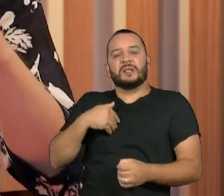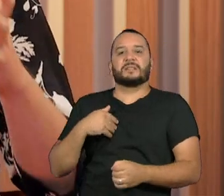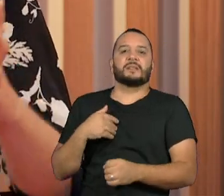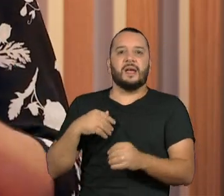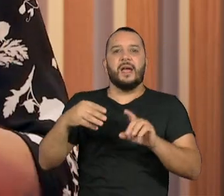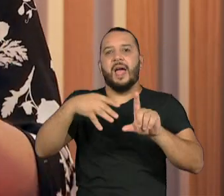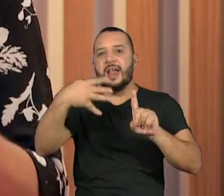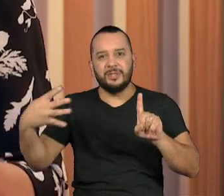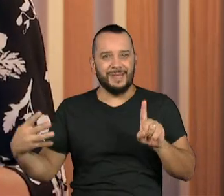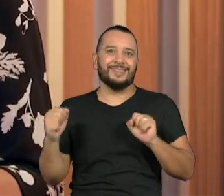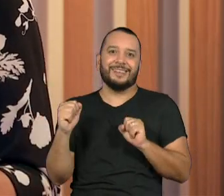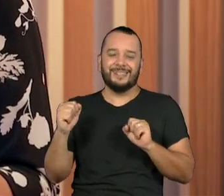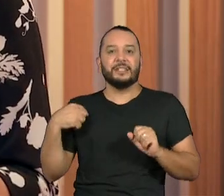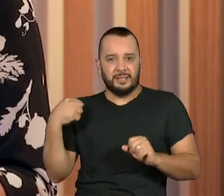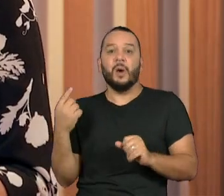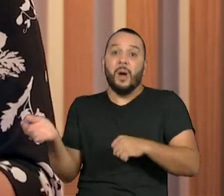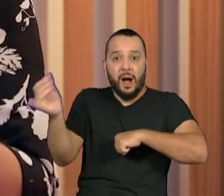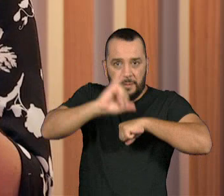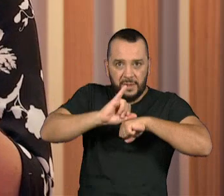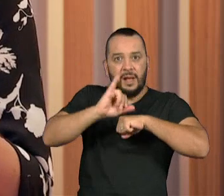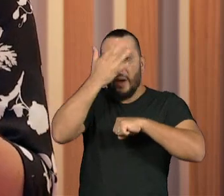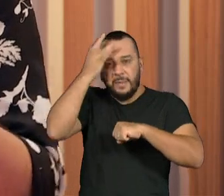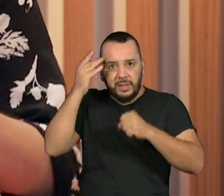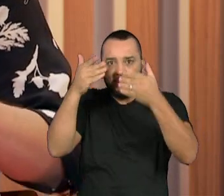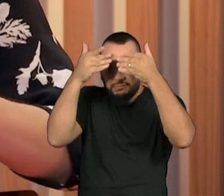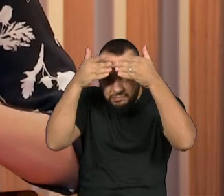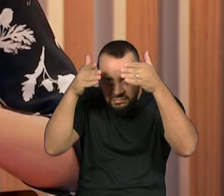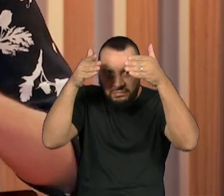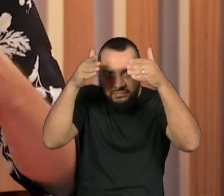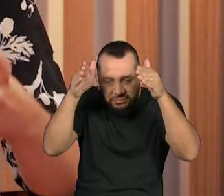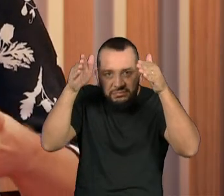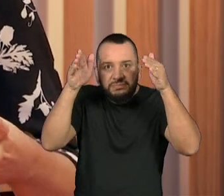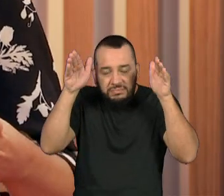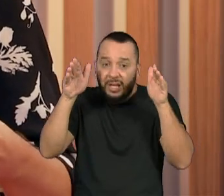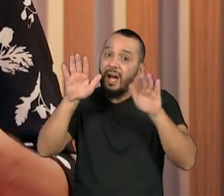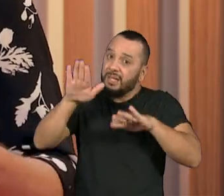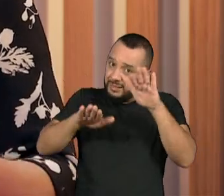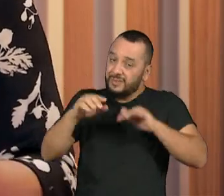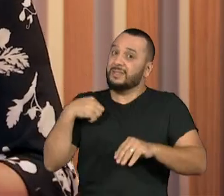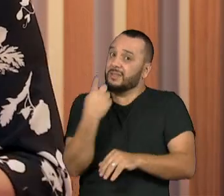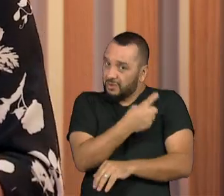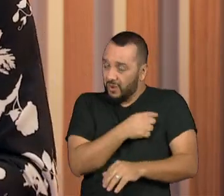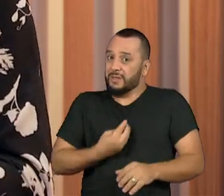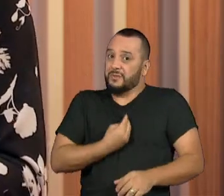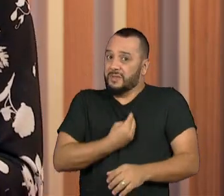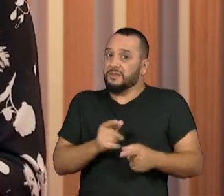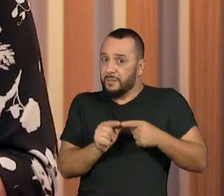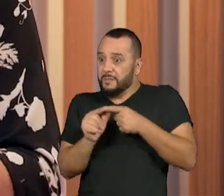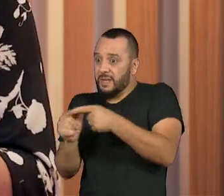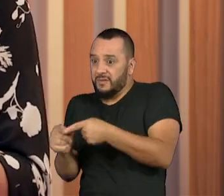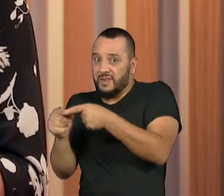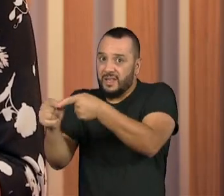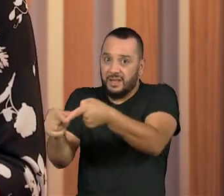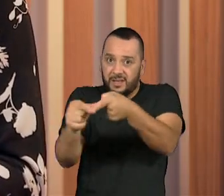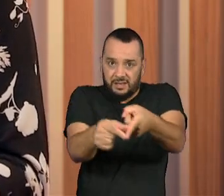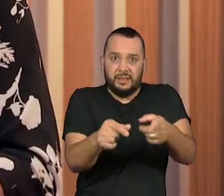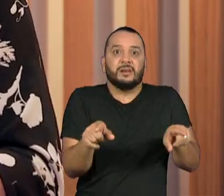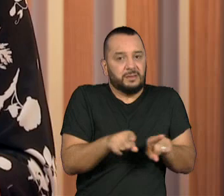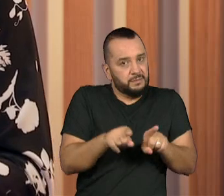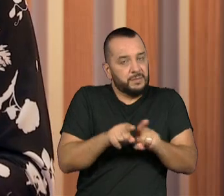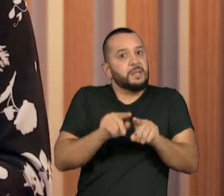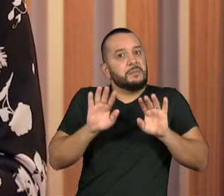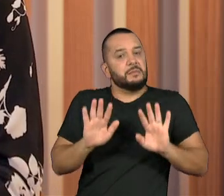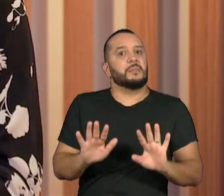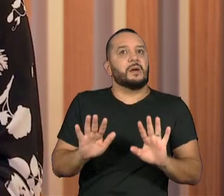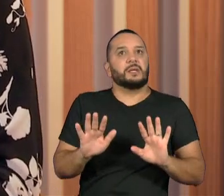existir mais nessas grandes capitais, em guetos, mas existe mais. E aí foi